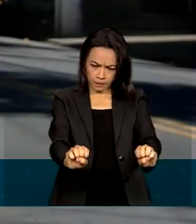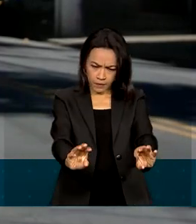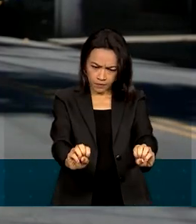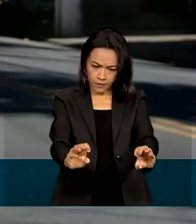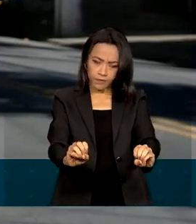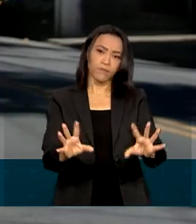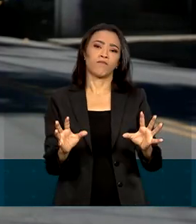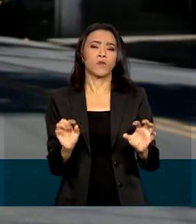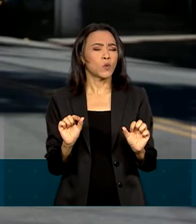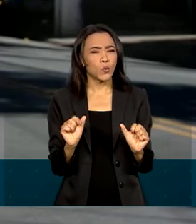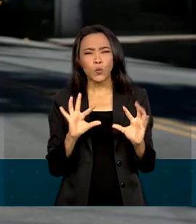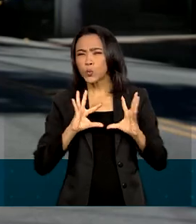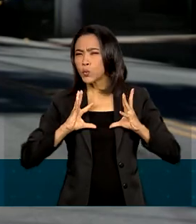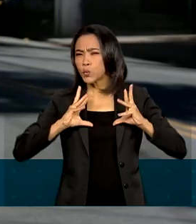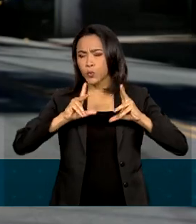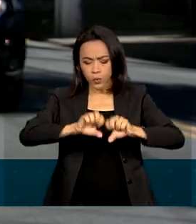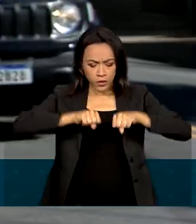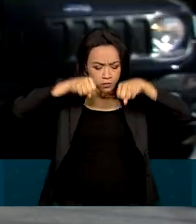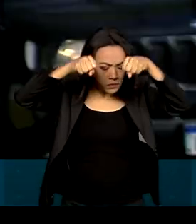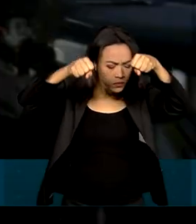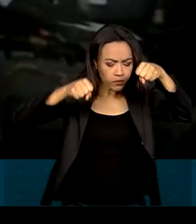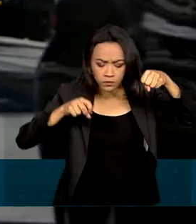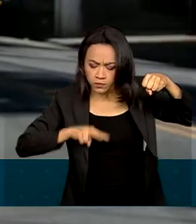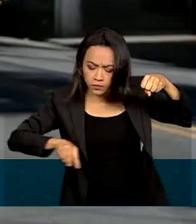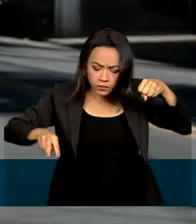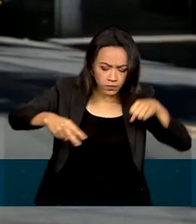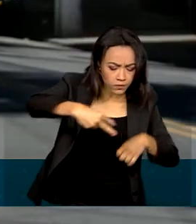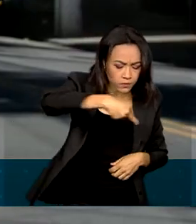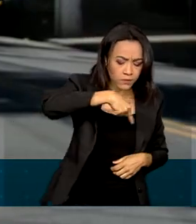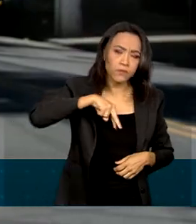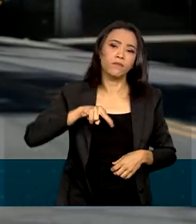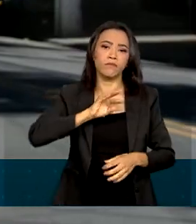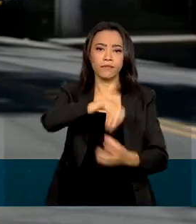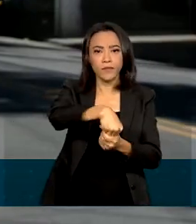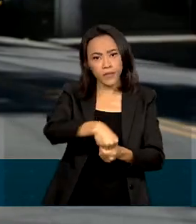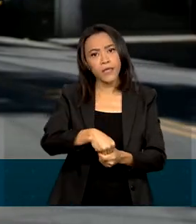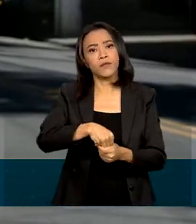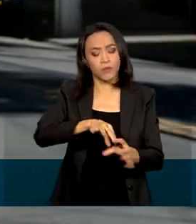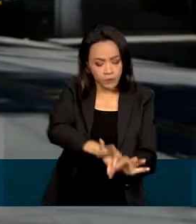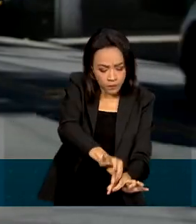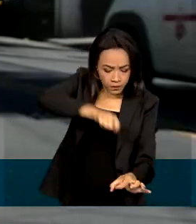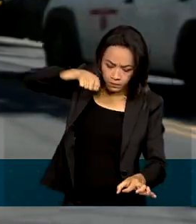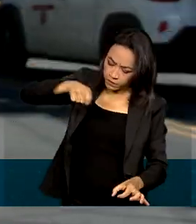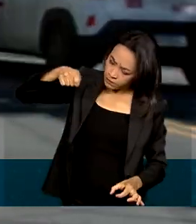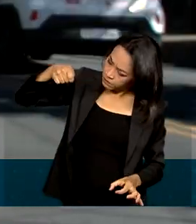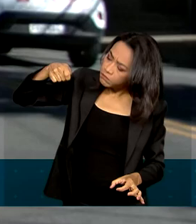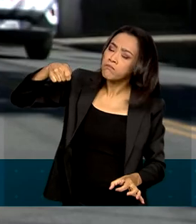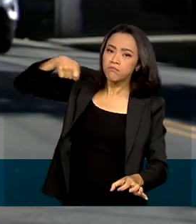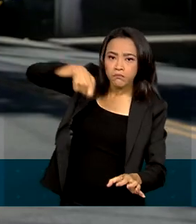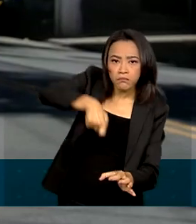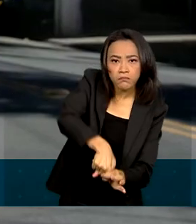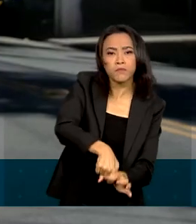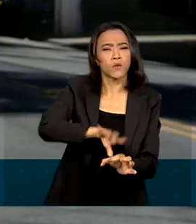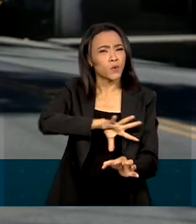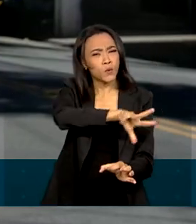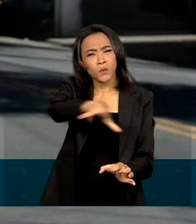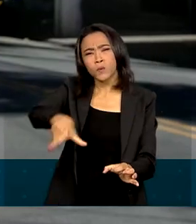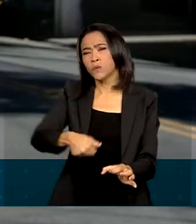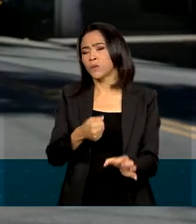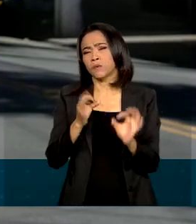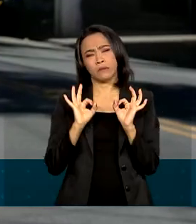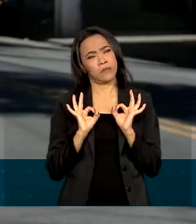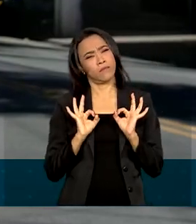precisam ser verificados. E amortecimento, óleo do motor, água no radiador, funcionamento do para